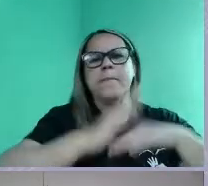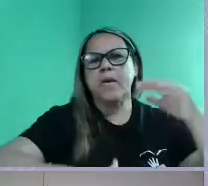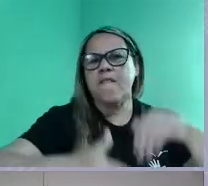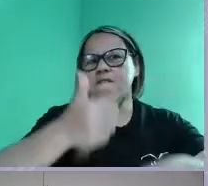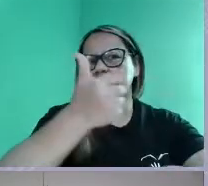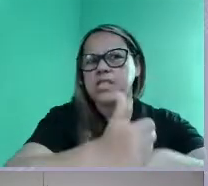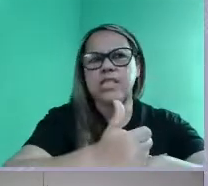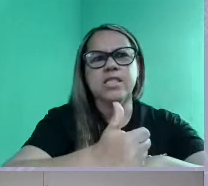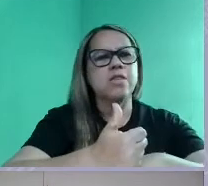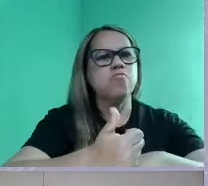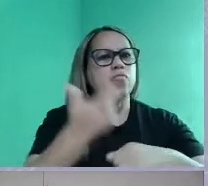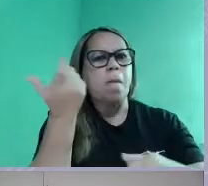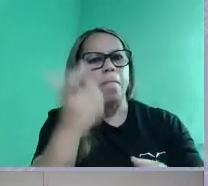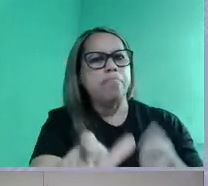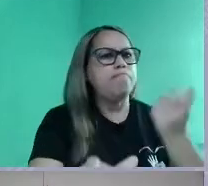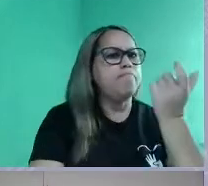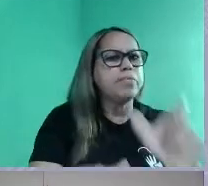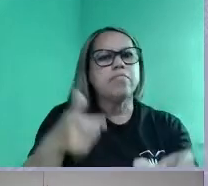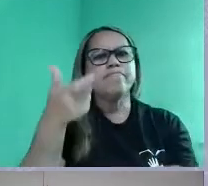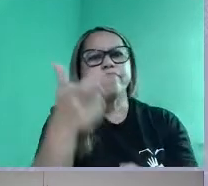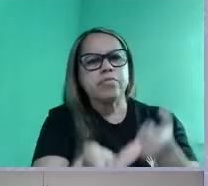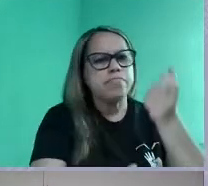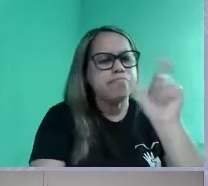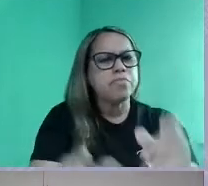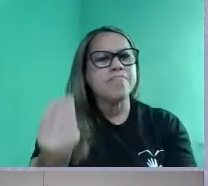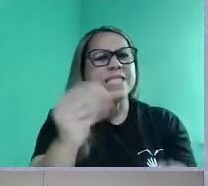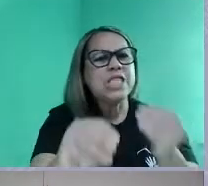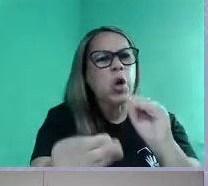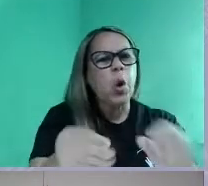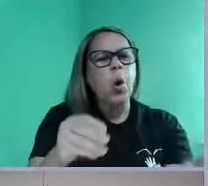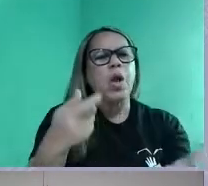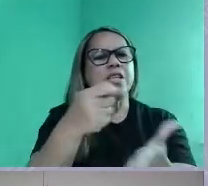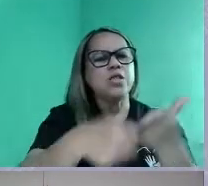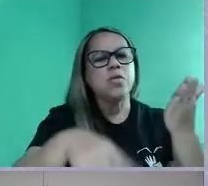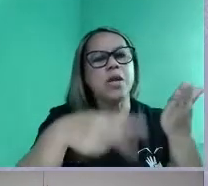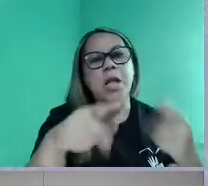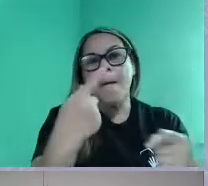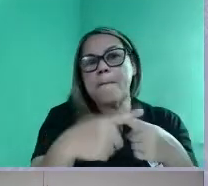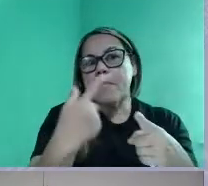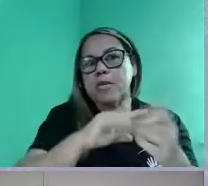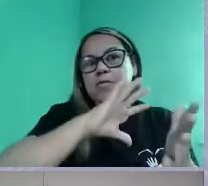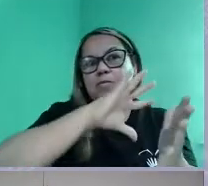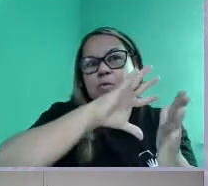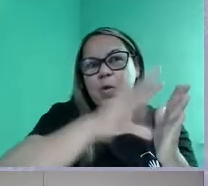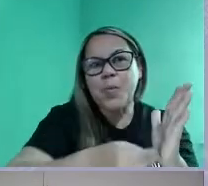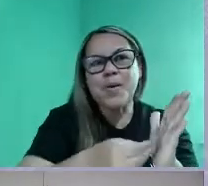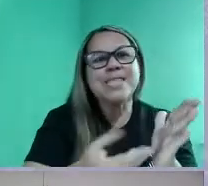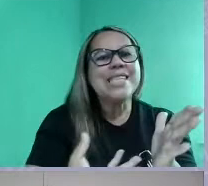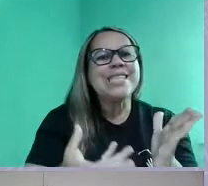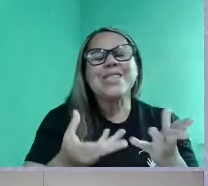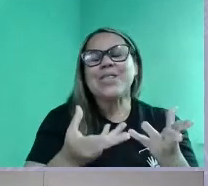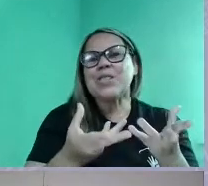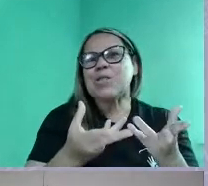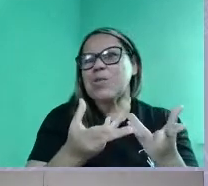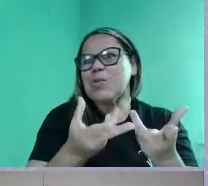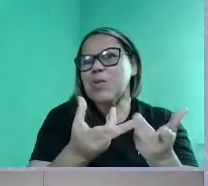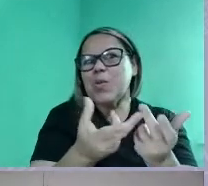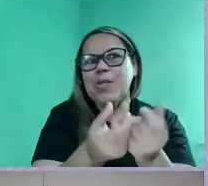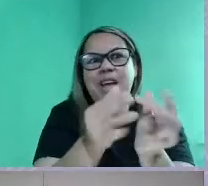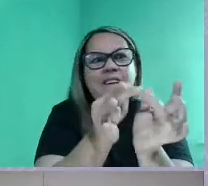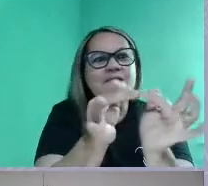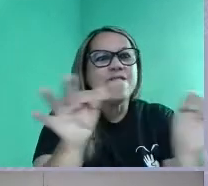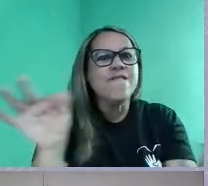palavras que devem intercruzar o texto de vocês, porque elas abordam justamente todas, toda frase